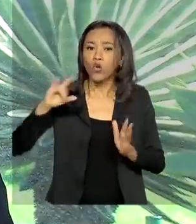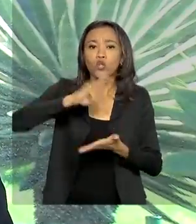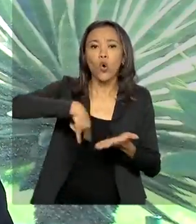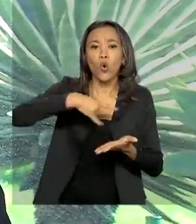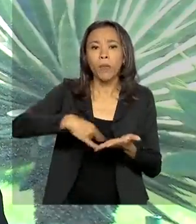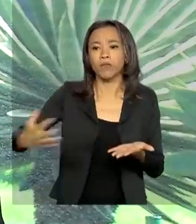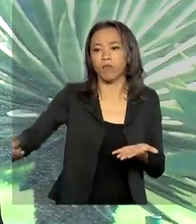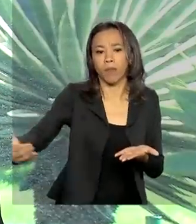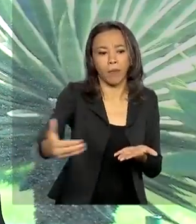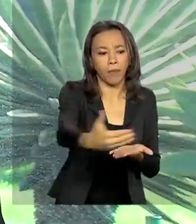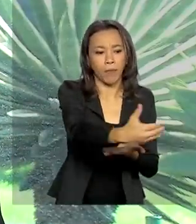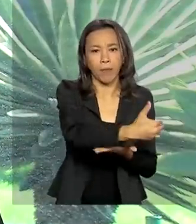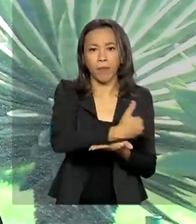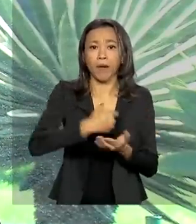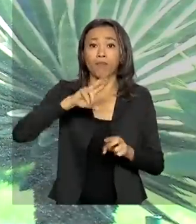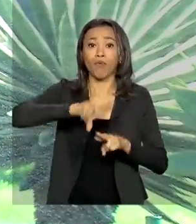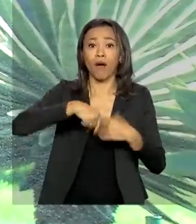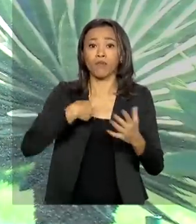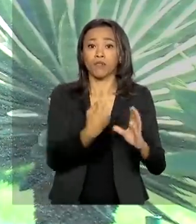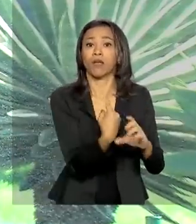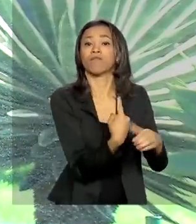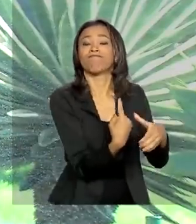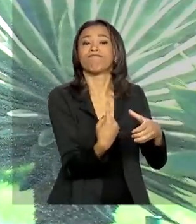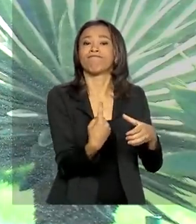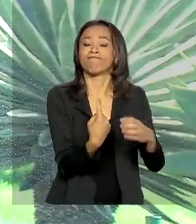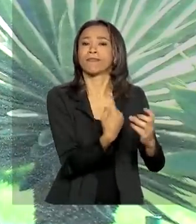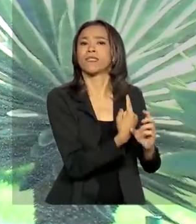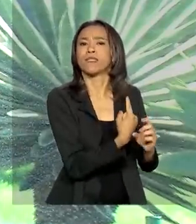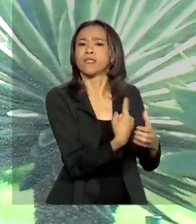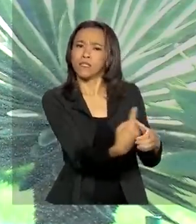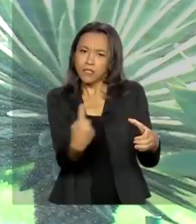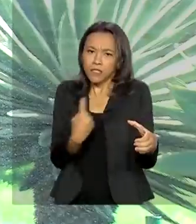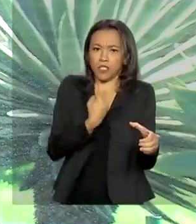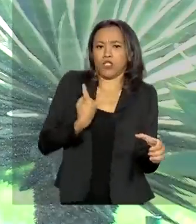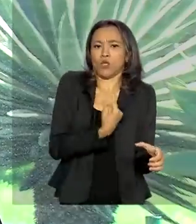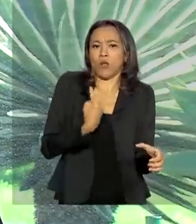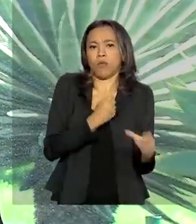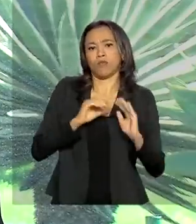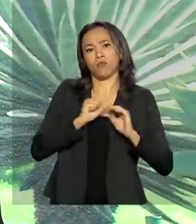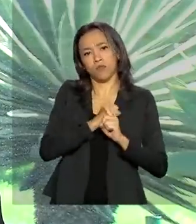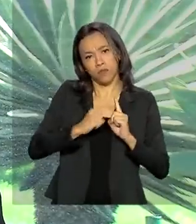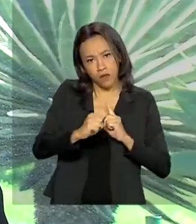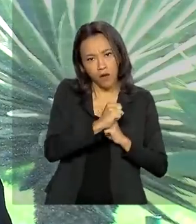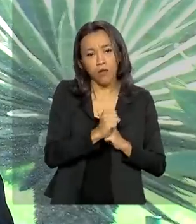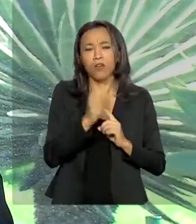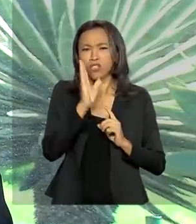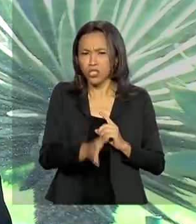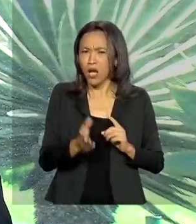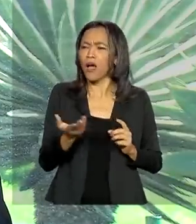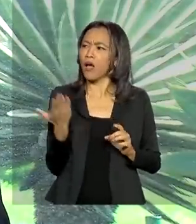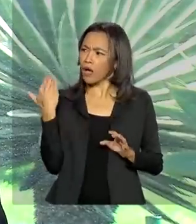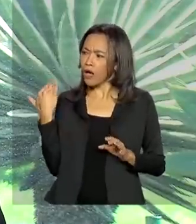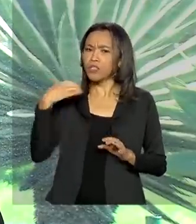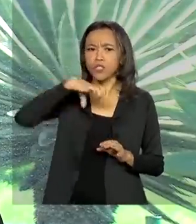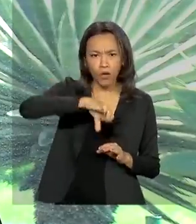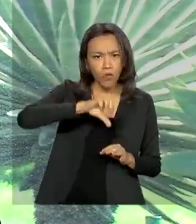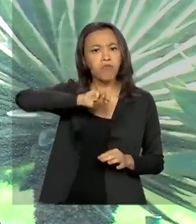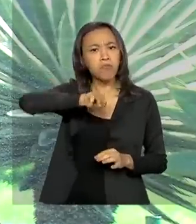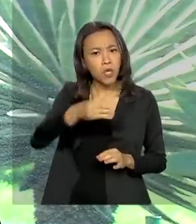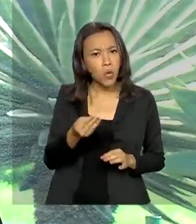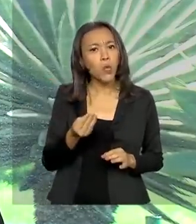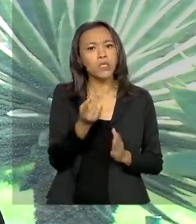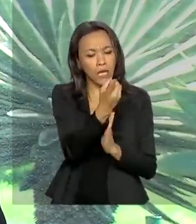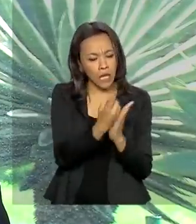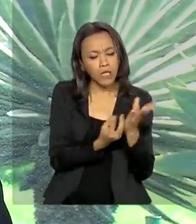necessários diante das medidas de isolamento social. Até ontem, haviam sido entregues quase 9 milhões de declarações,